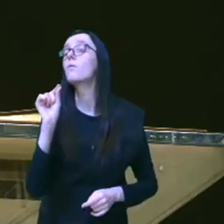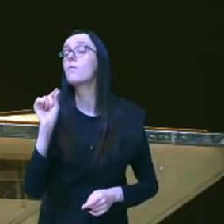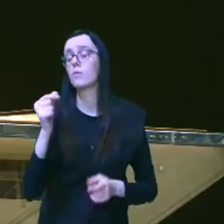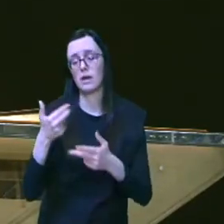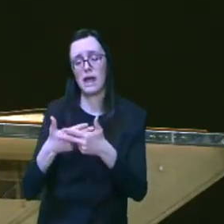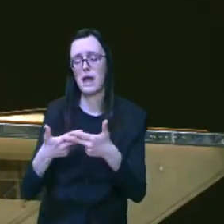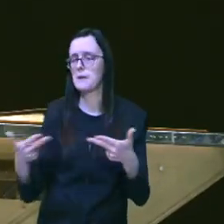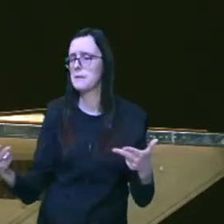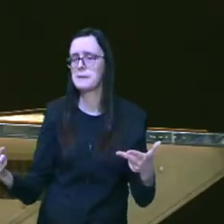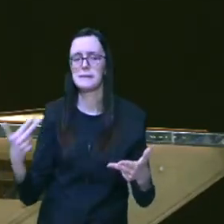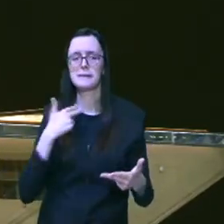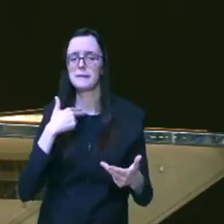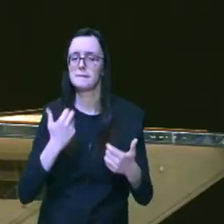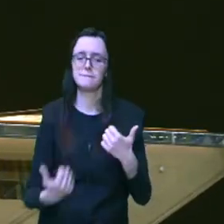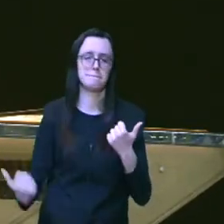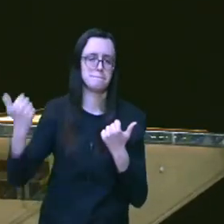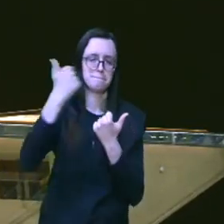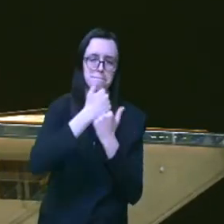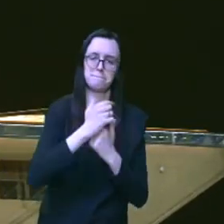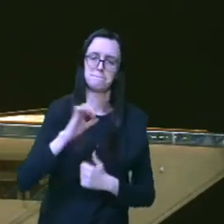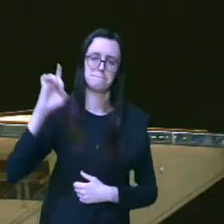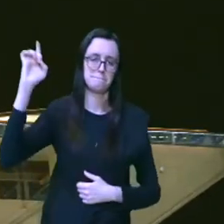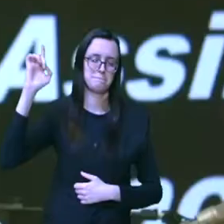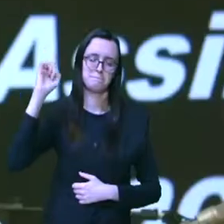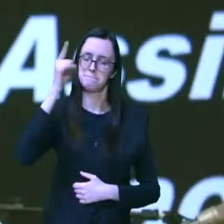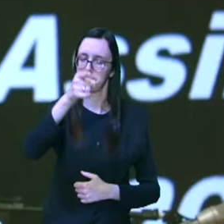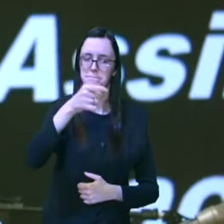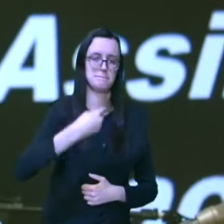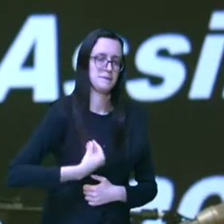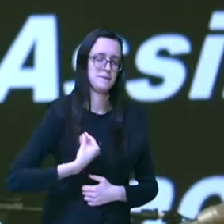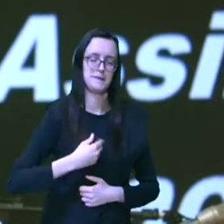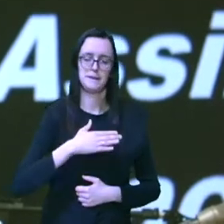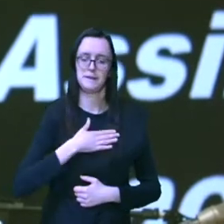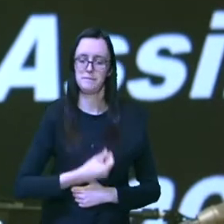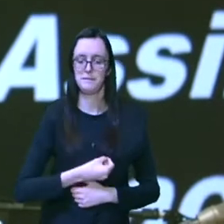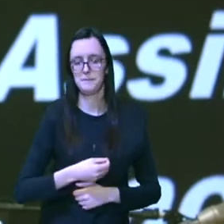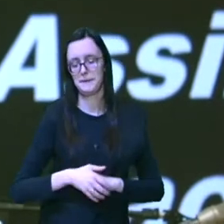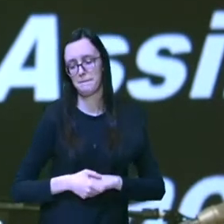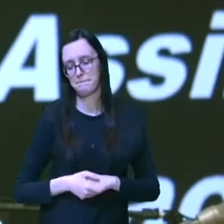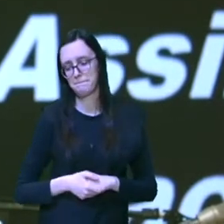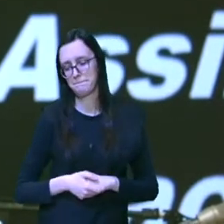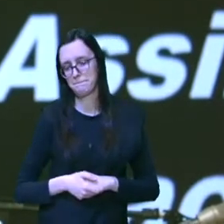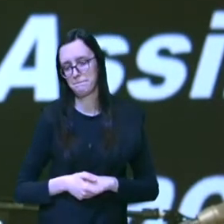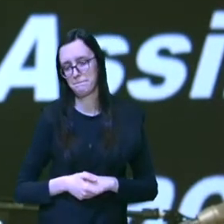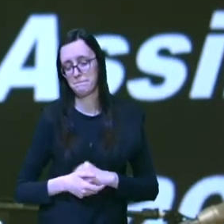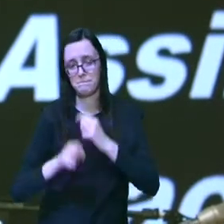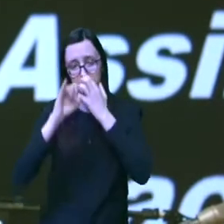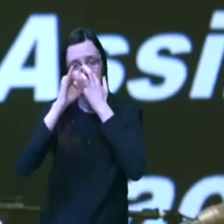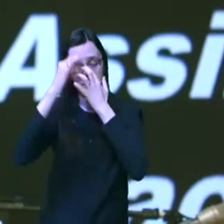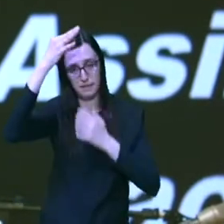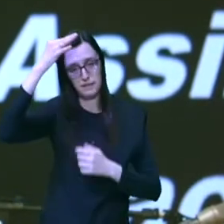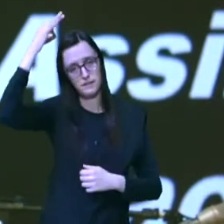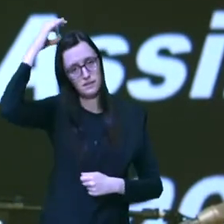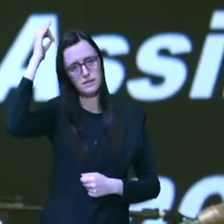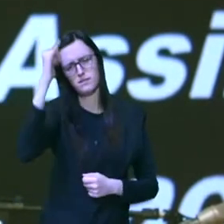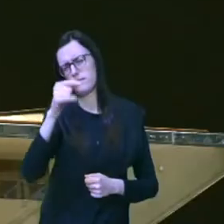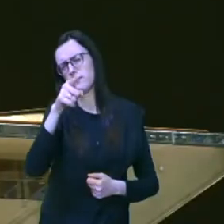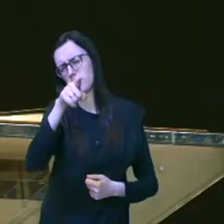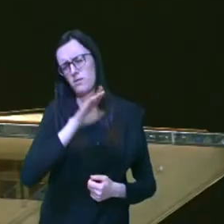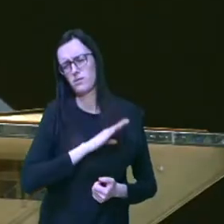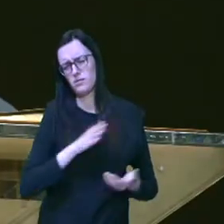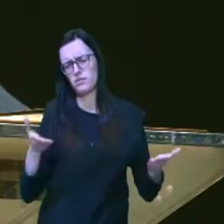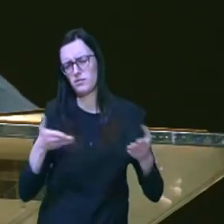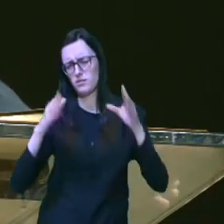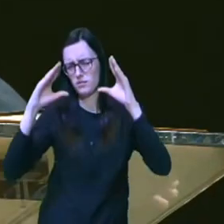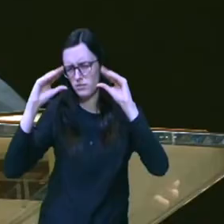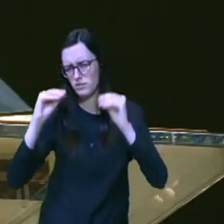isso não pode ocupar o lugar de Deus na sua e na minha vida se o Espírito Santo falou ao seu coração nessa